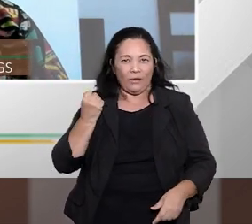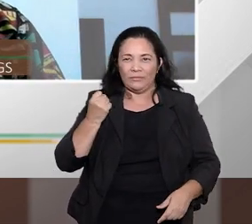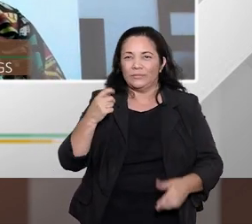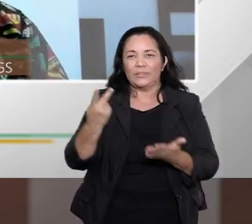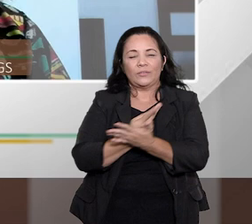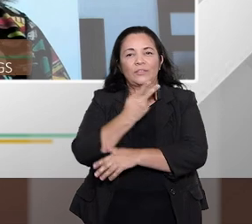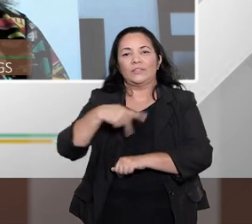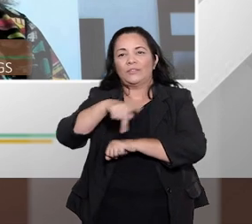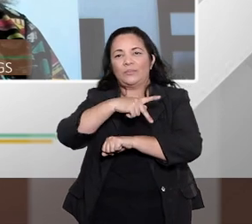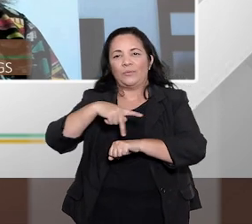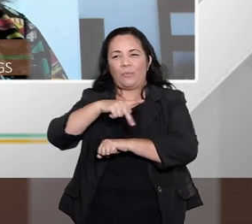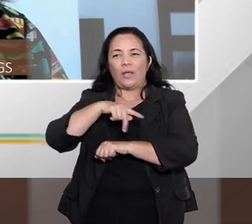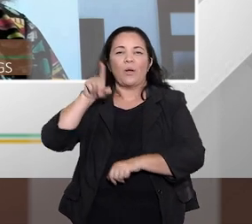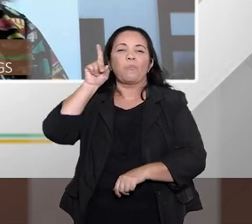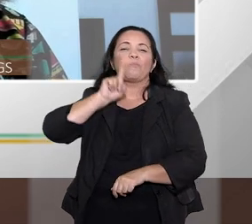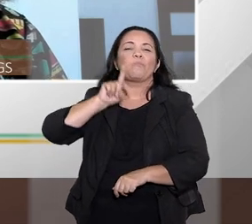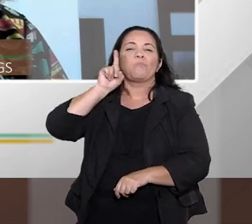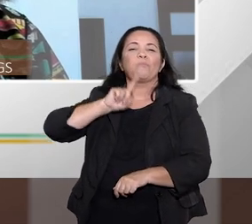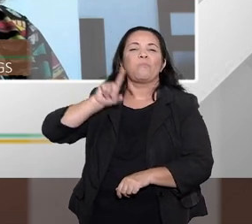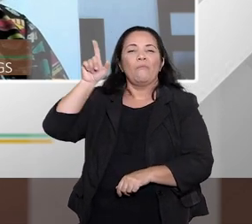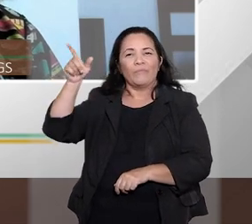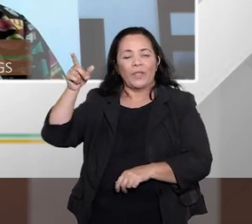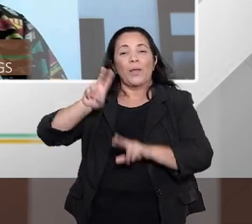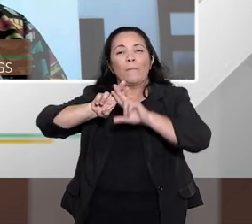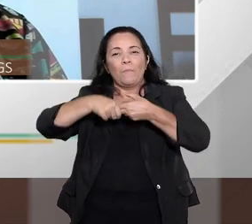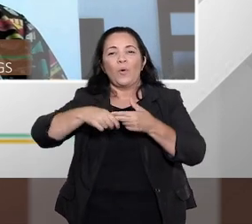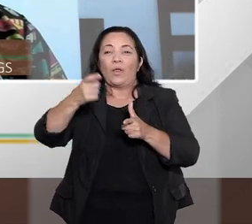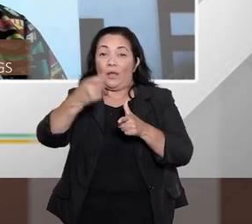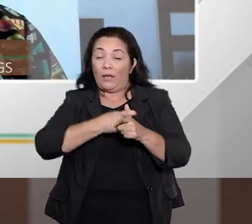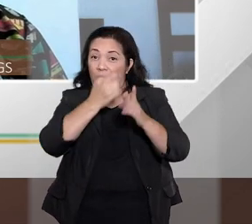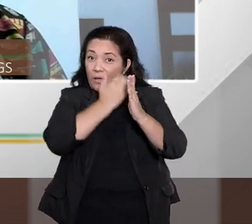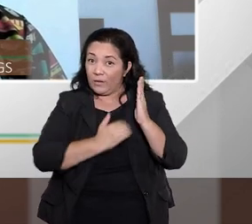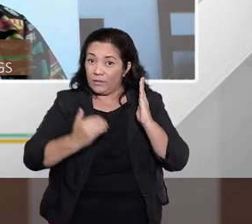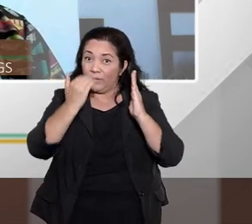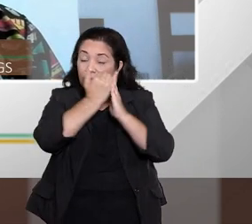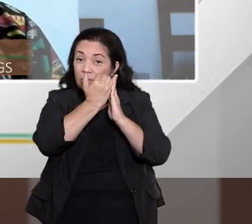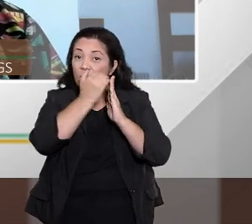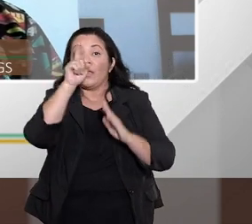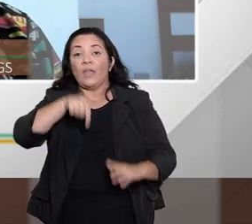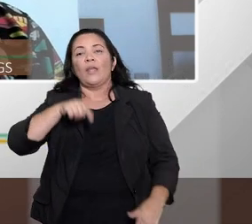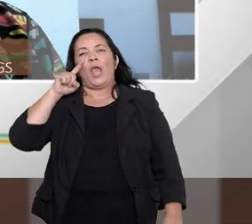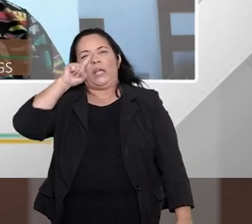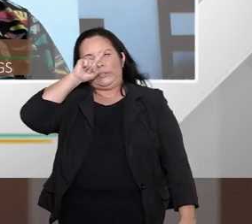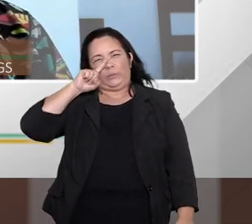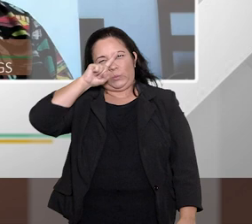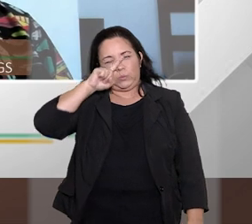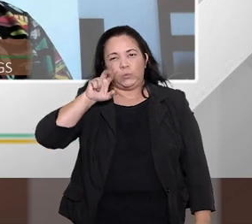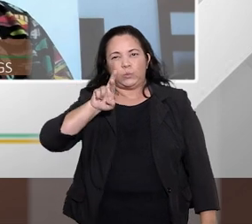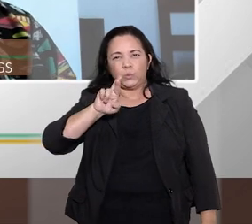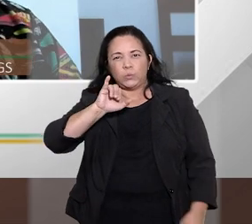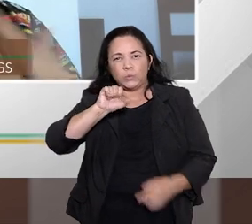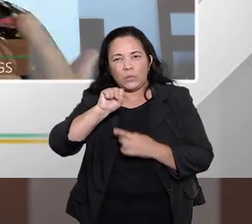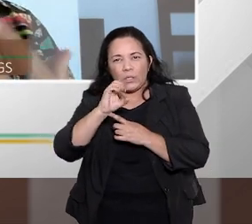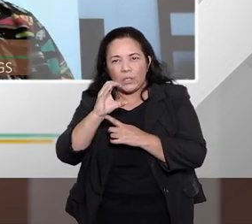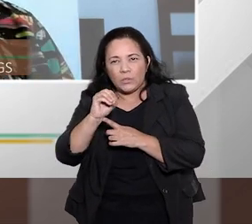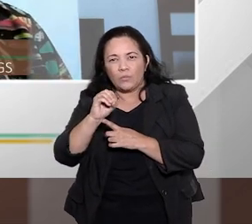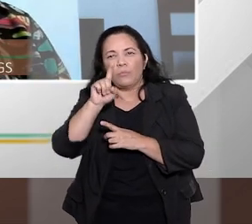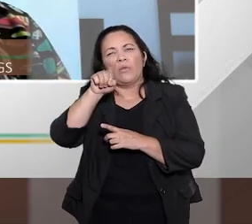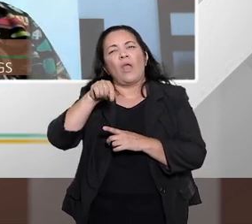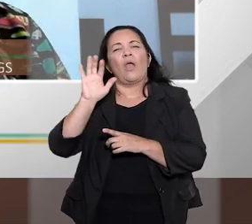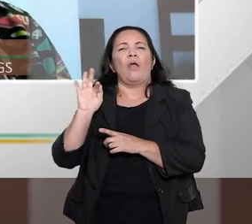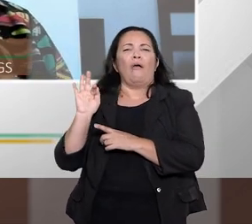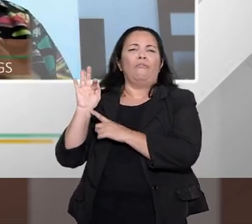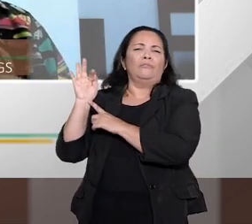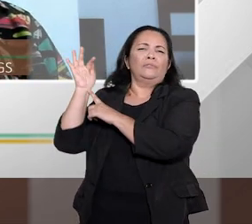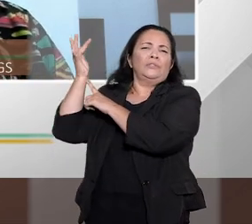Então, o superendividamento, ele também é chamado endividamento de risco, por quê? Porque ele é um fenômeno